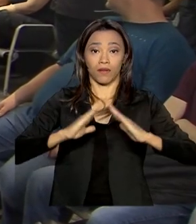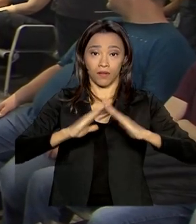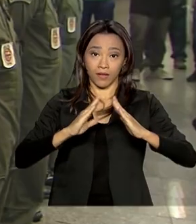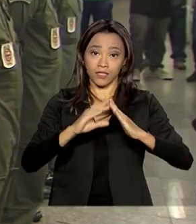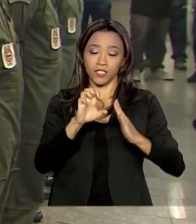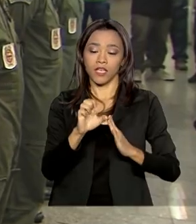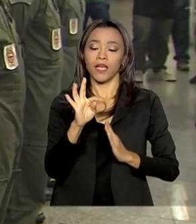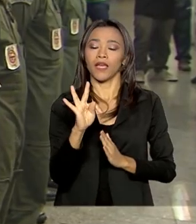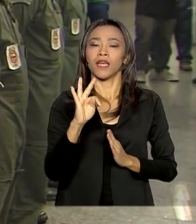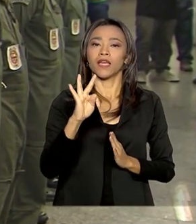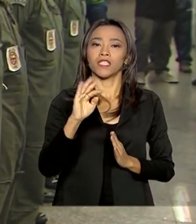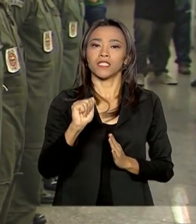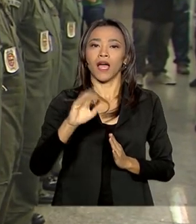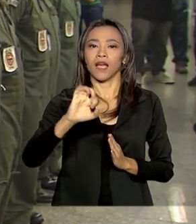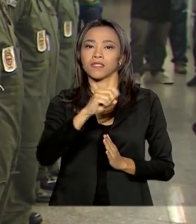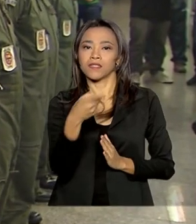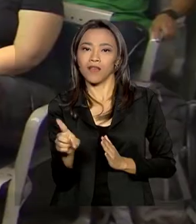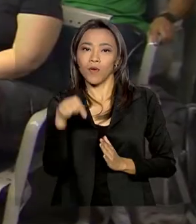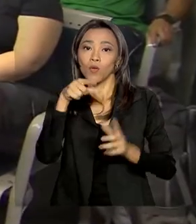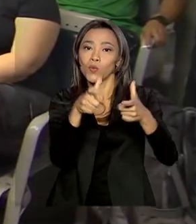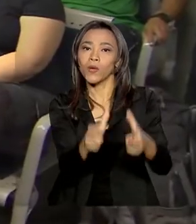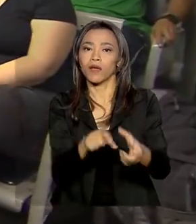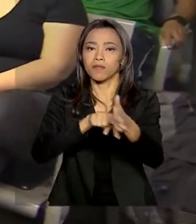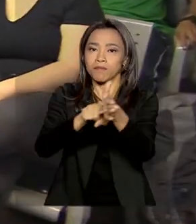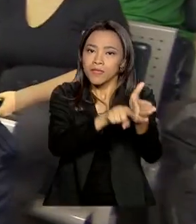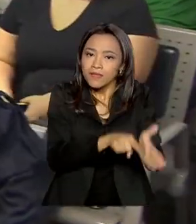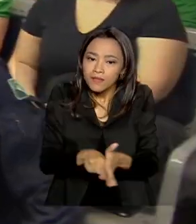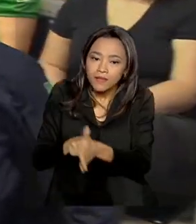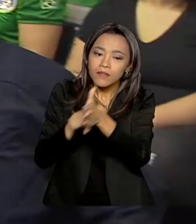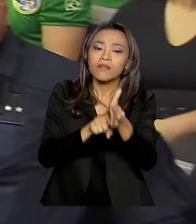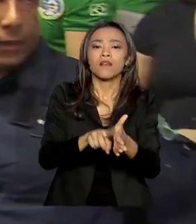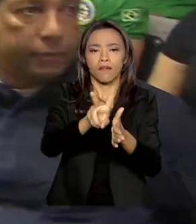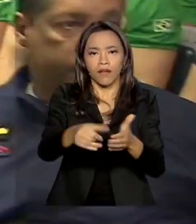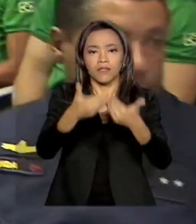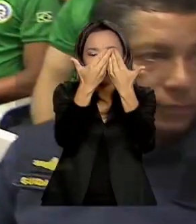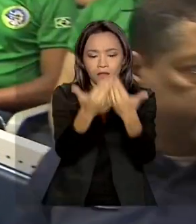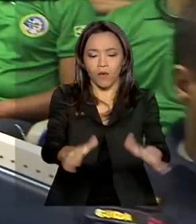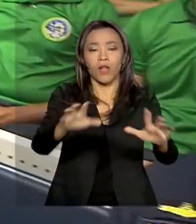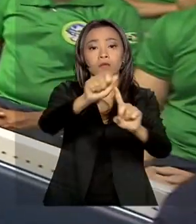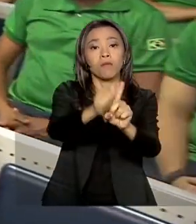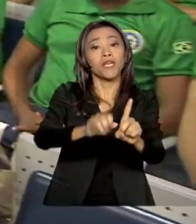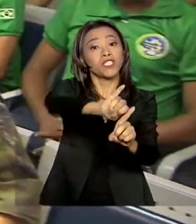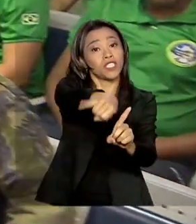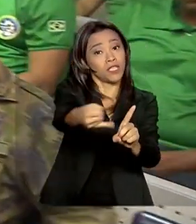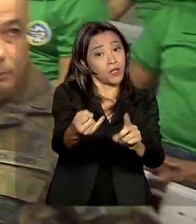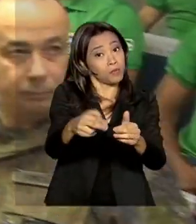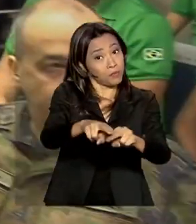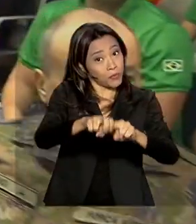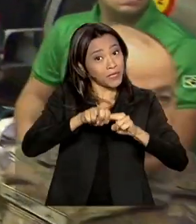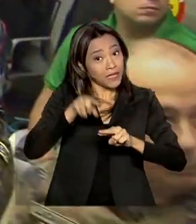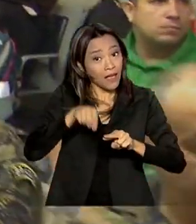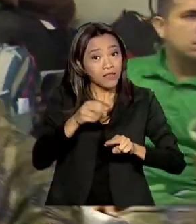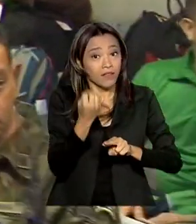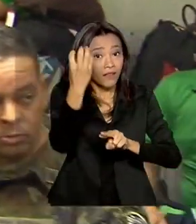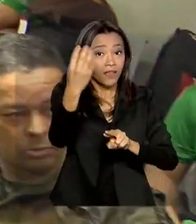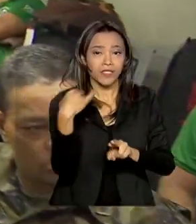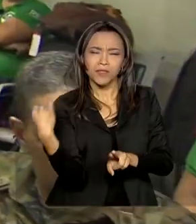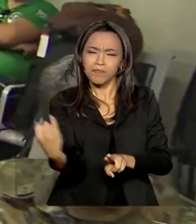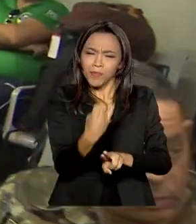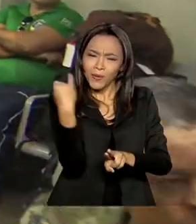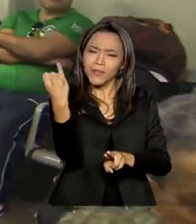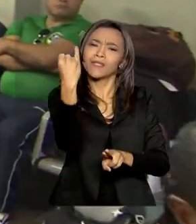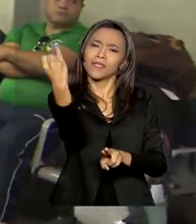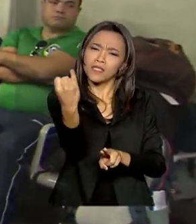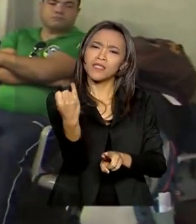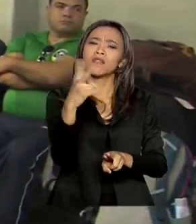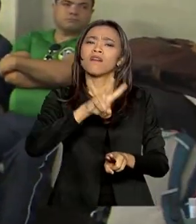Ferraz, que é a base brasileira da Antártica. A estação vai ser reinaugurada em janeiro. Por isso, essa viagem é muito importante. Vão ser